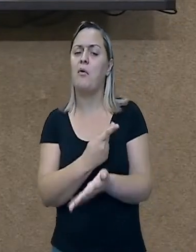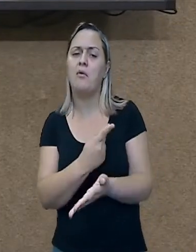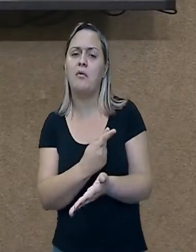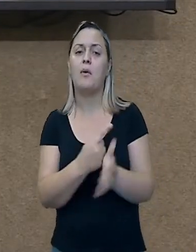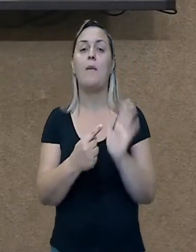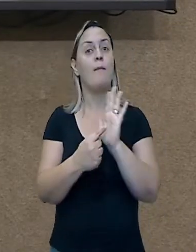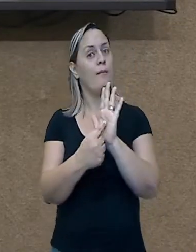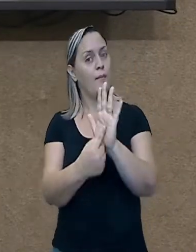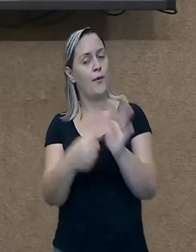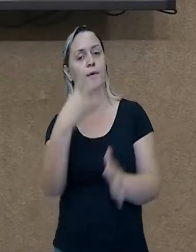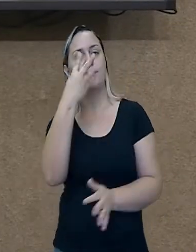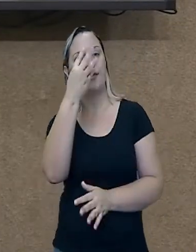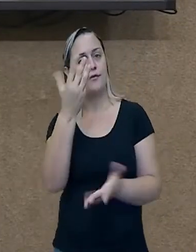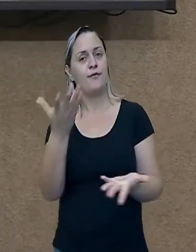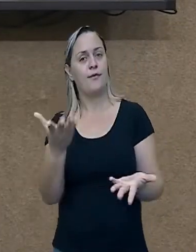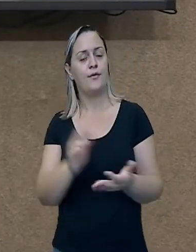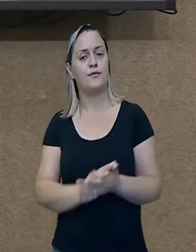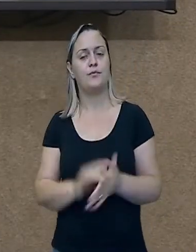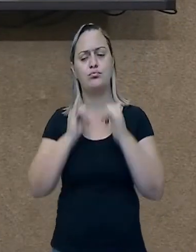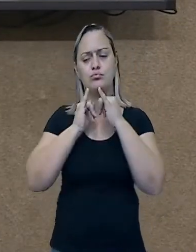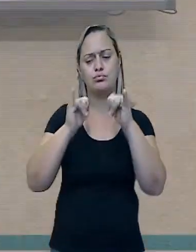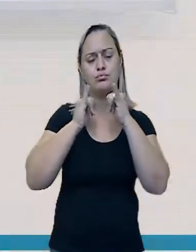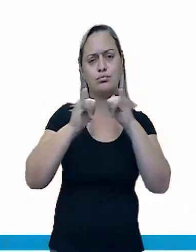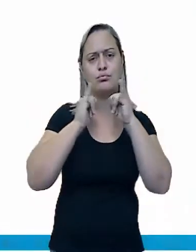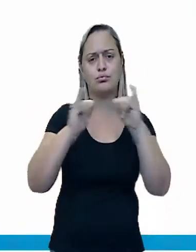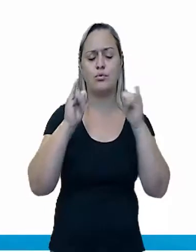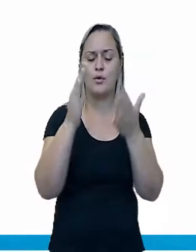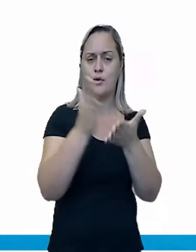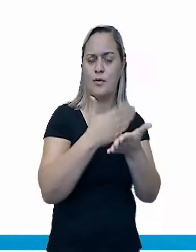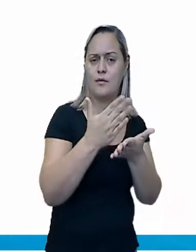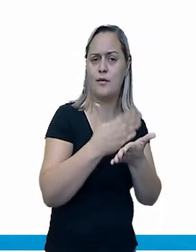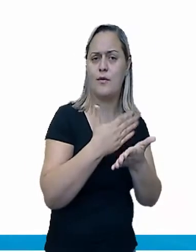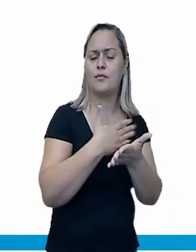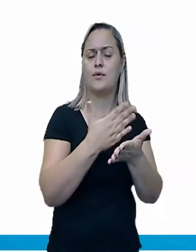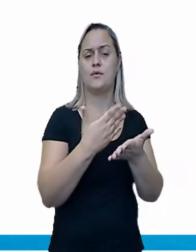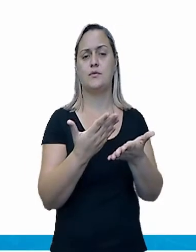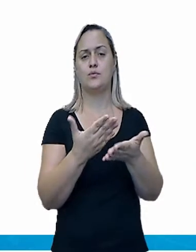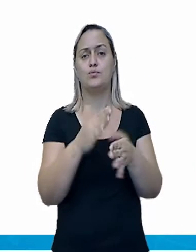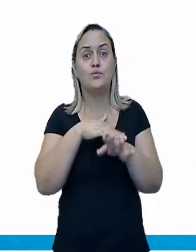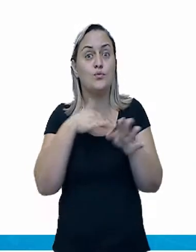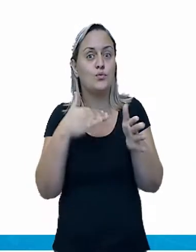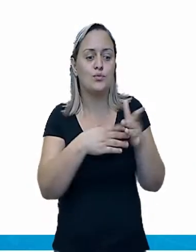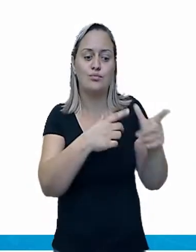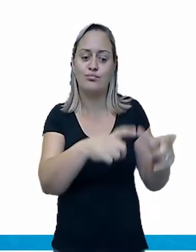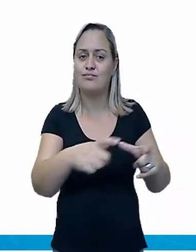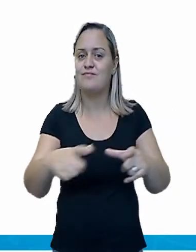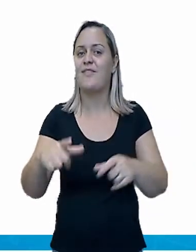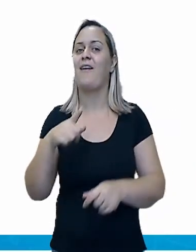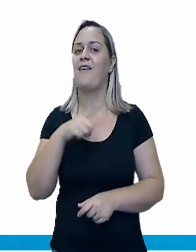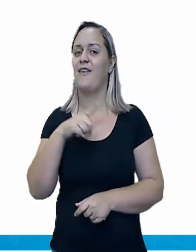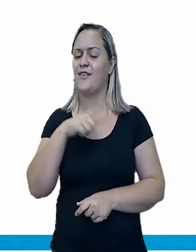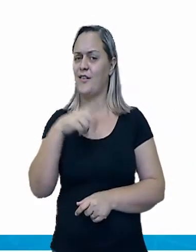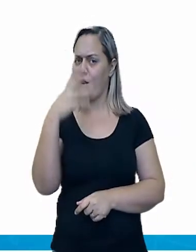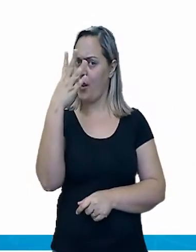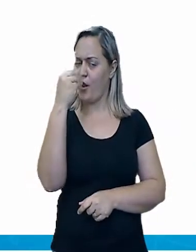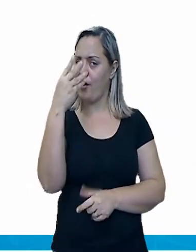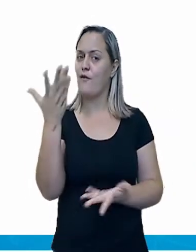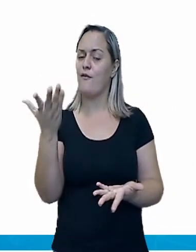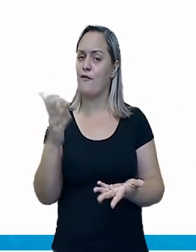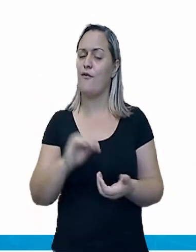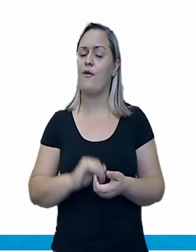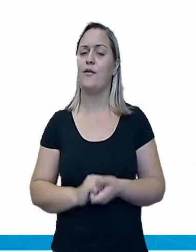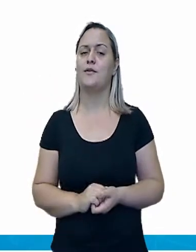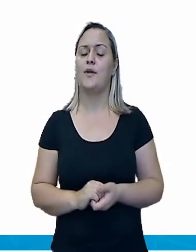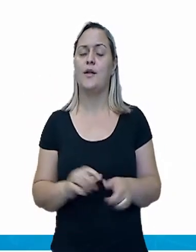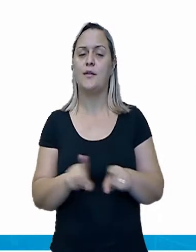anunciada ali? Nas notícias, nas revistas, né, em todos os lugares nós encontramos fotografias. A propaganda,